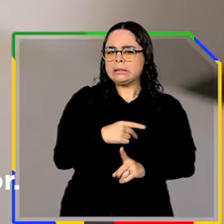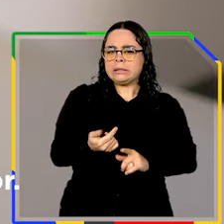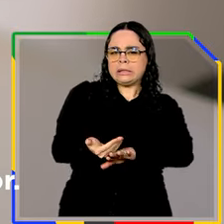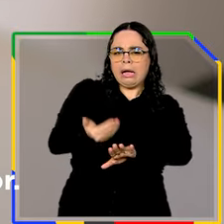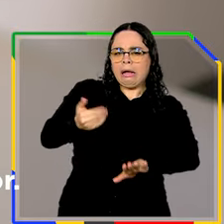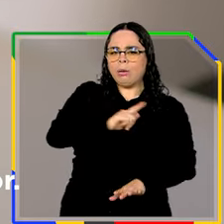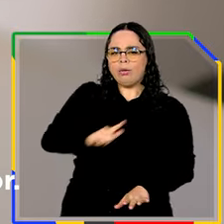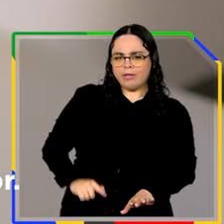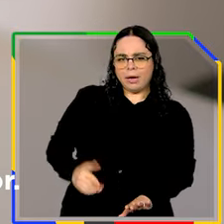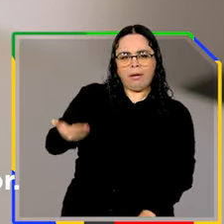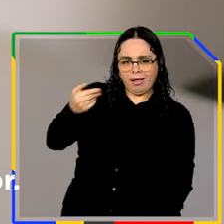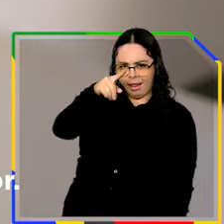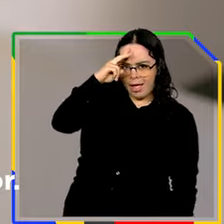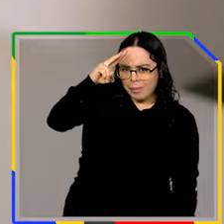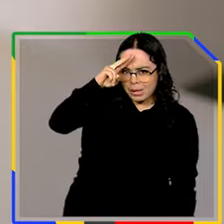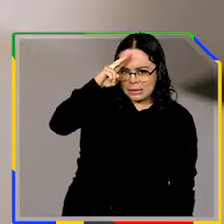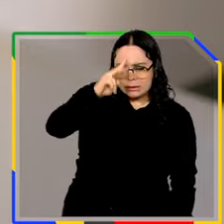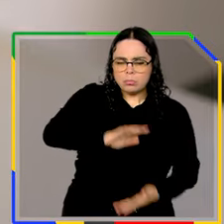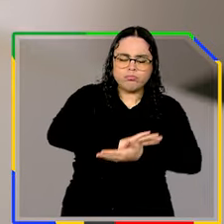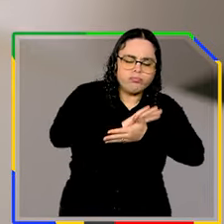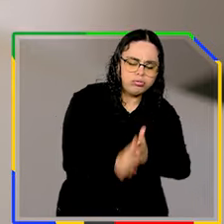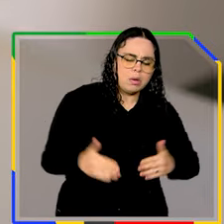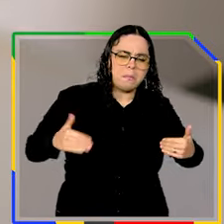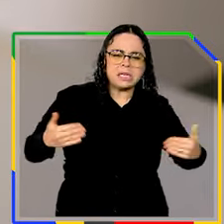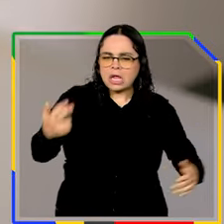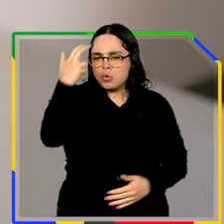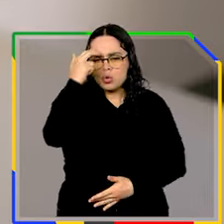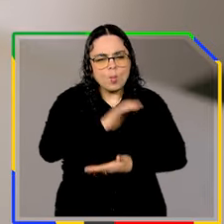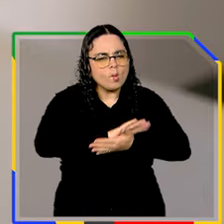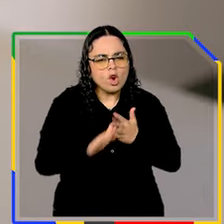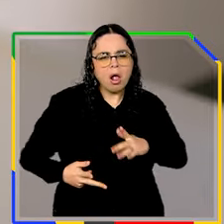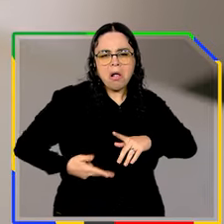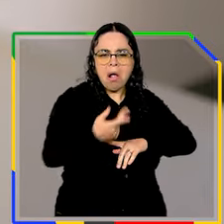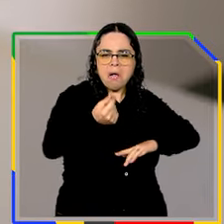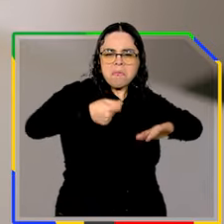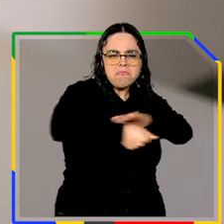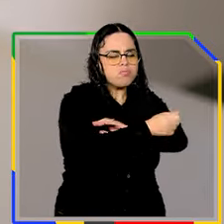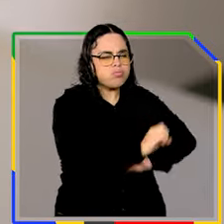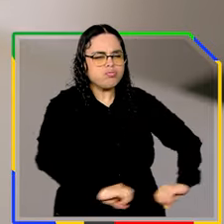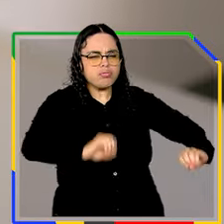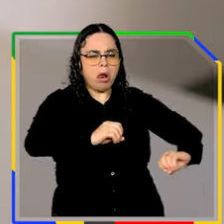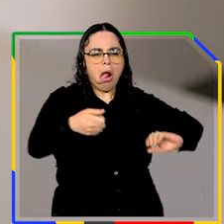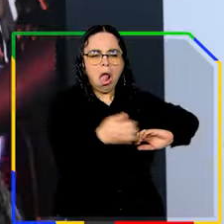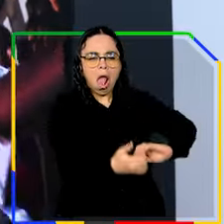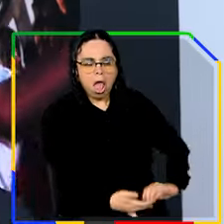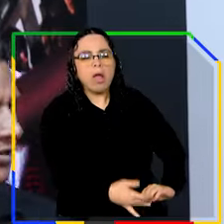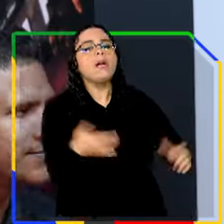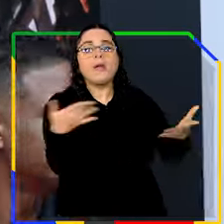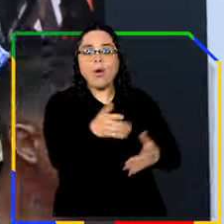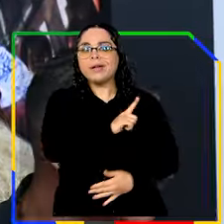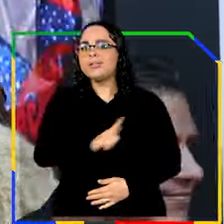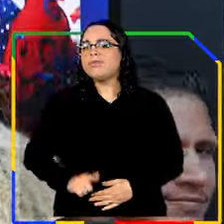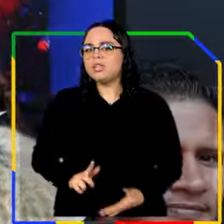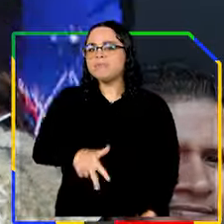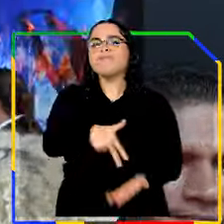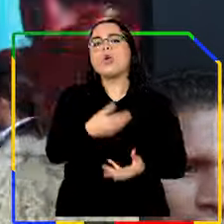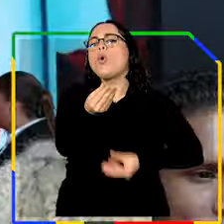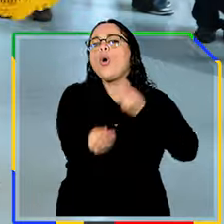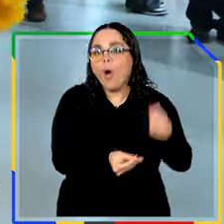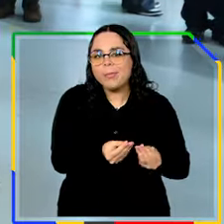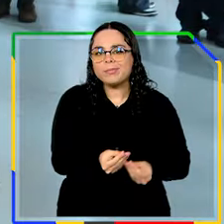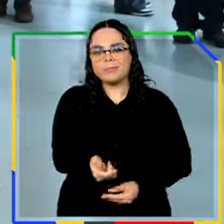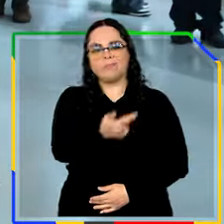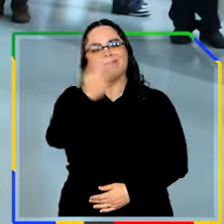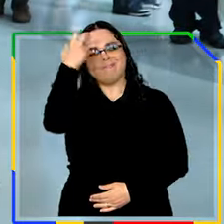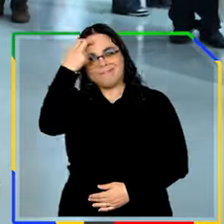foi maltratada pelo governo anterior? Acabaram com o ministério, cortaram verbas, sucatearam o setor. No atual governo, a